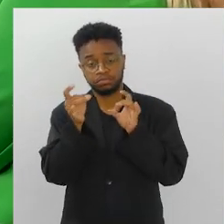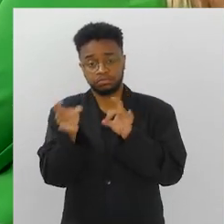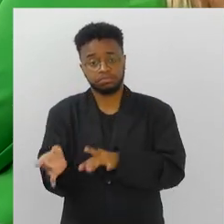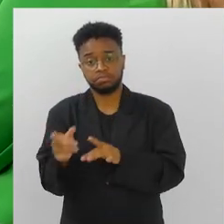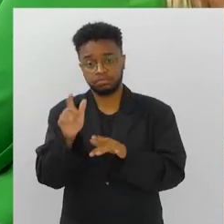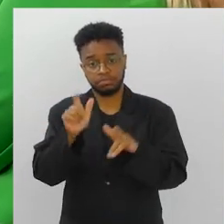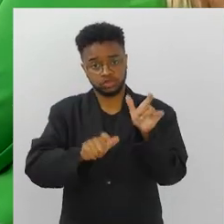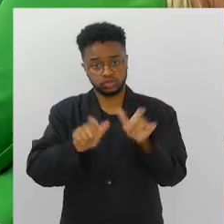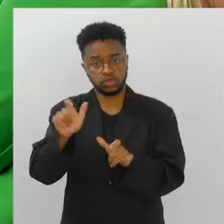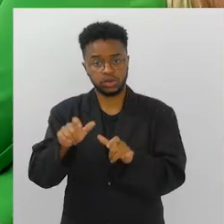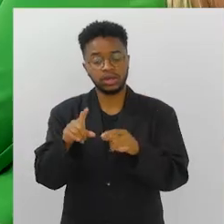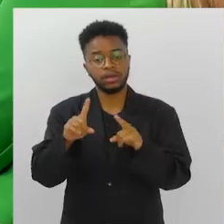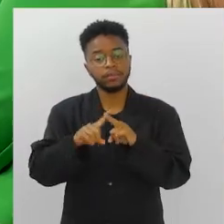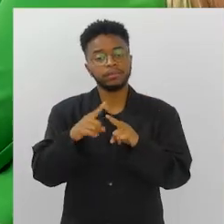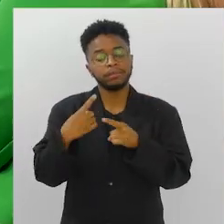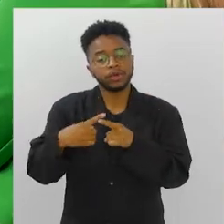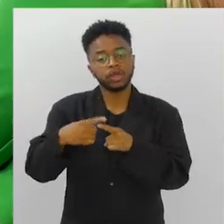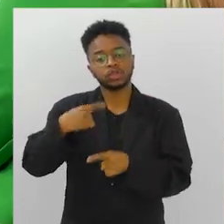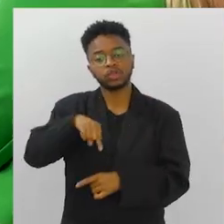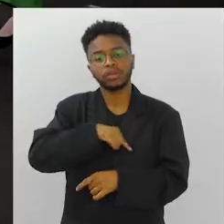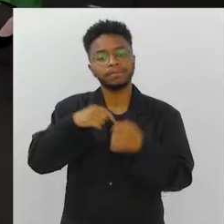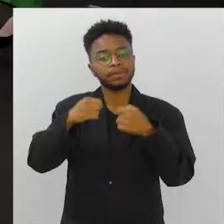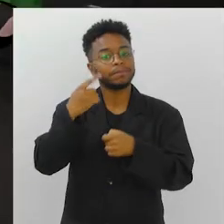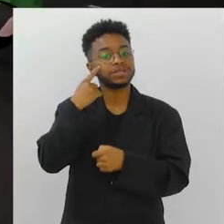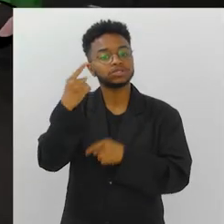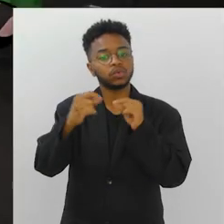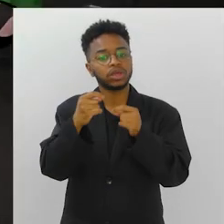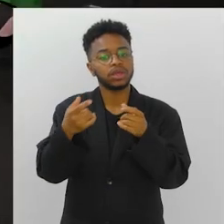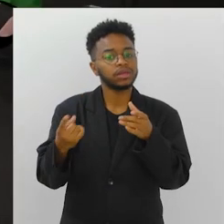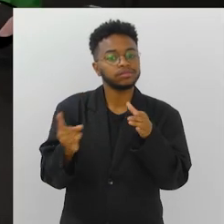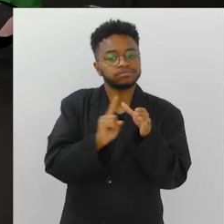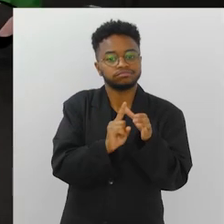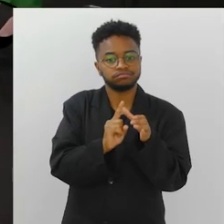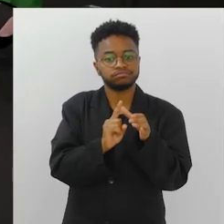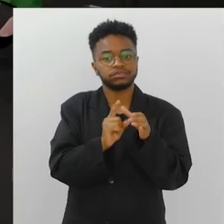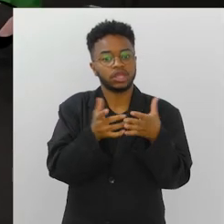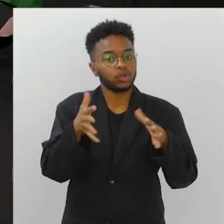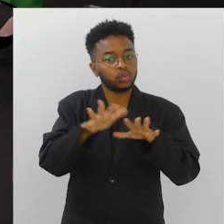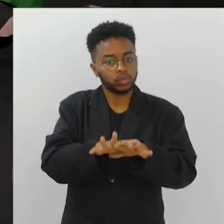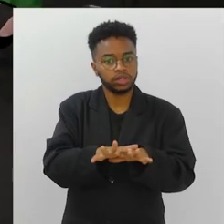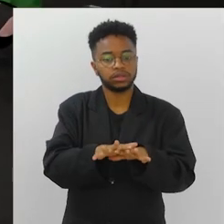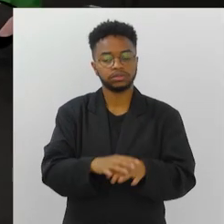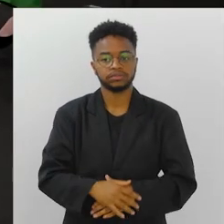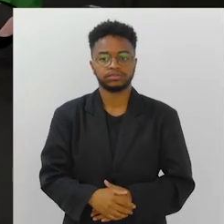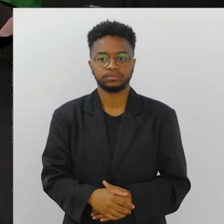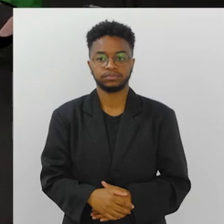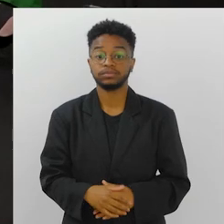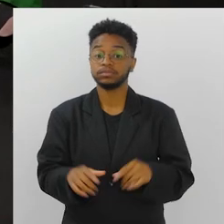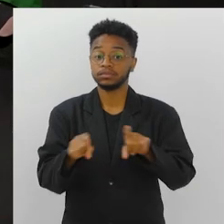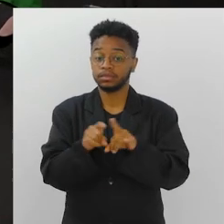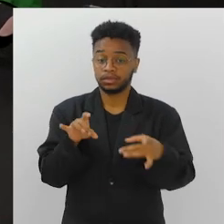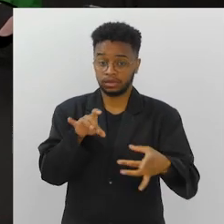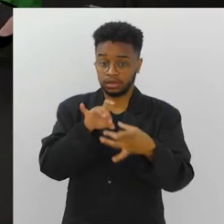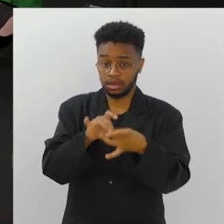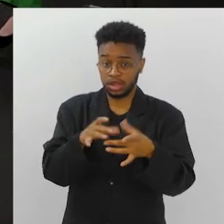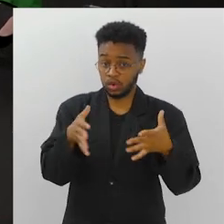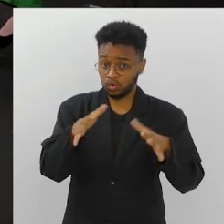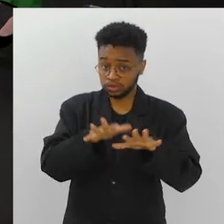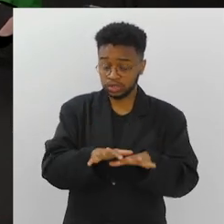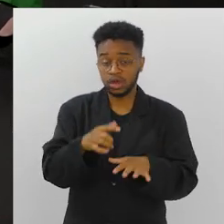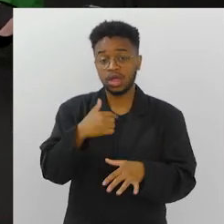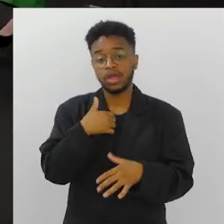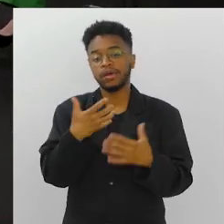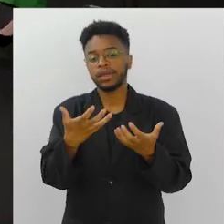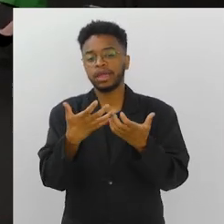pensar, Fred, incluir pessoas, avançar incluindo elas. E tendo essa ideia de inclusão,